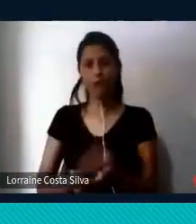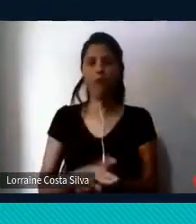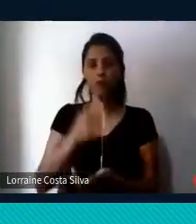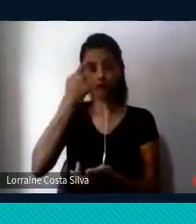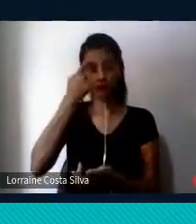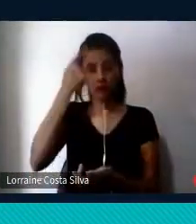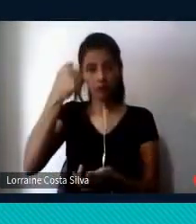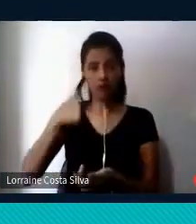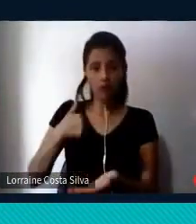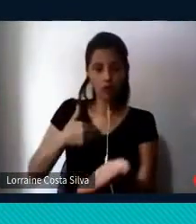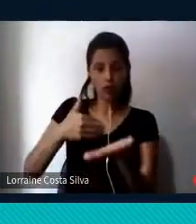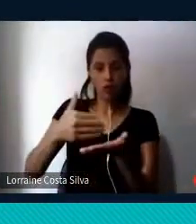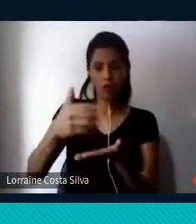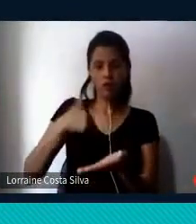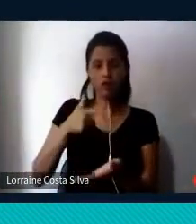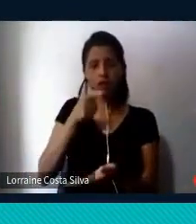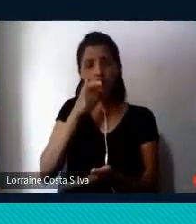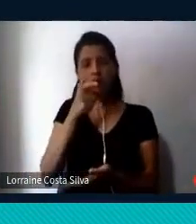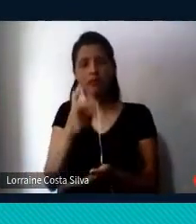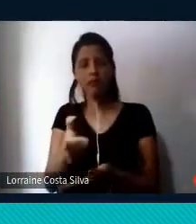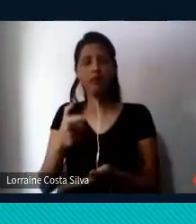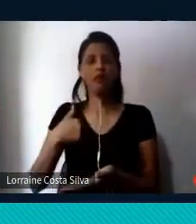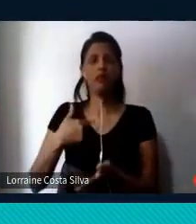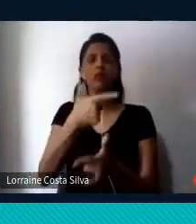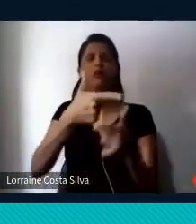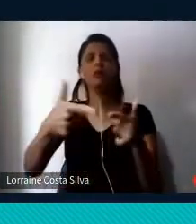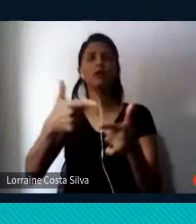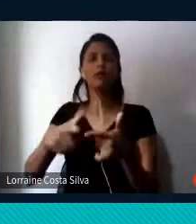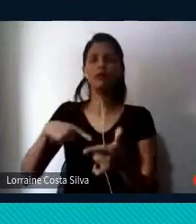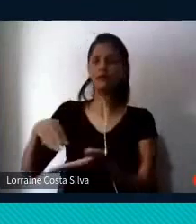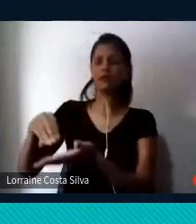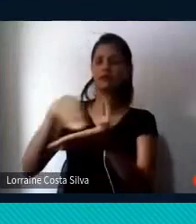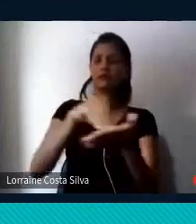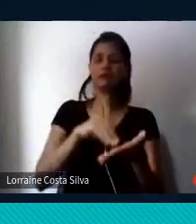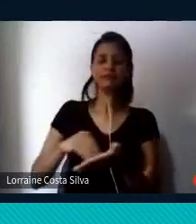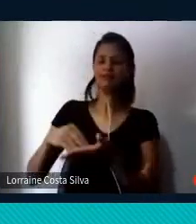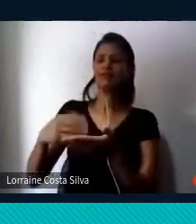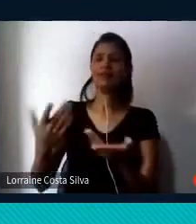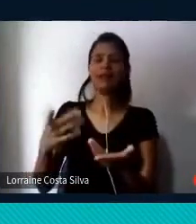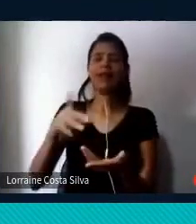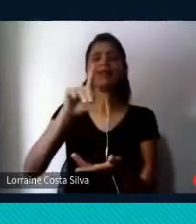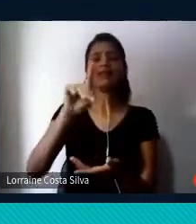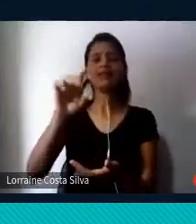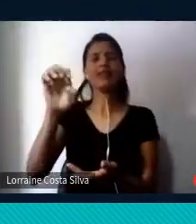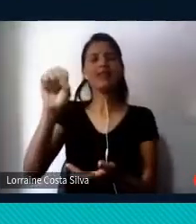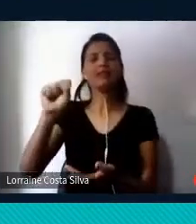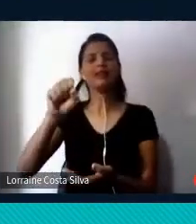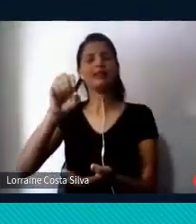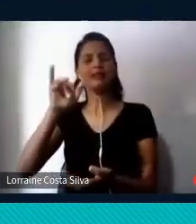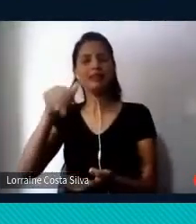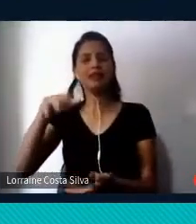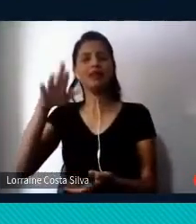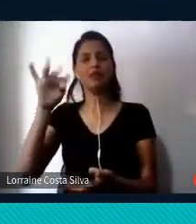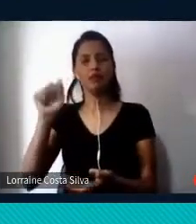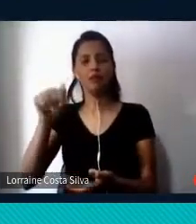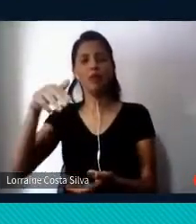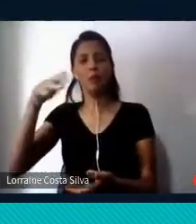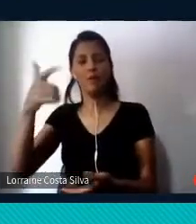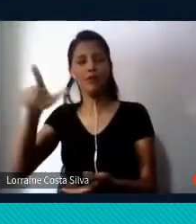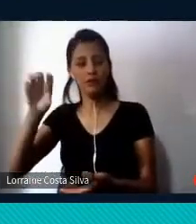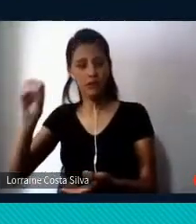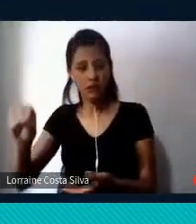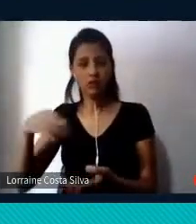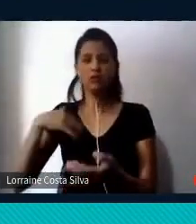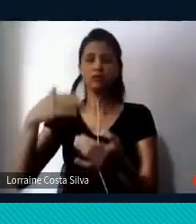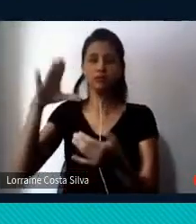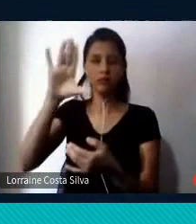comecei a me interessar sobre esse problema da desinformação científica. seja, tanto o jornalismo quanto a ciência partem do princípio de